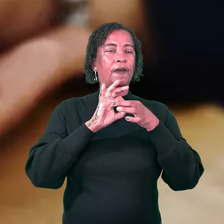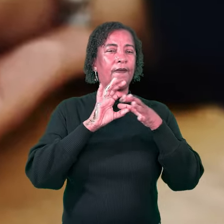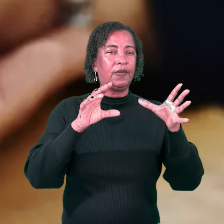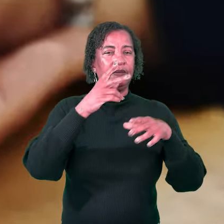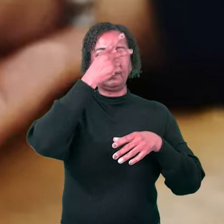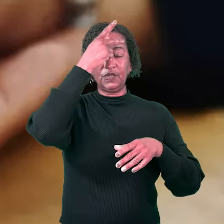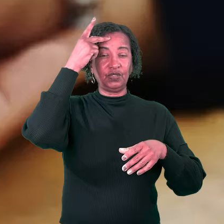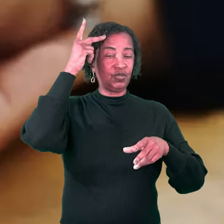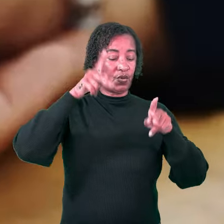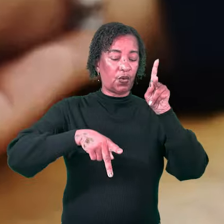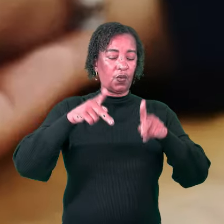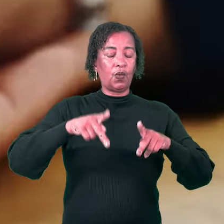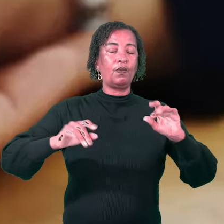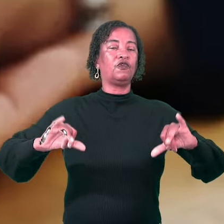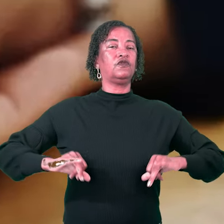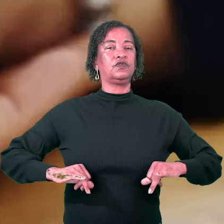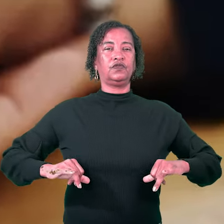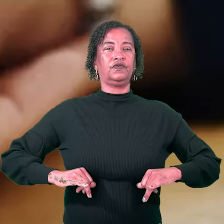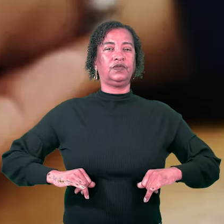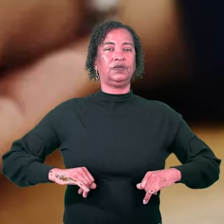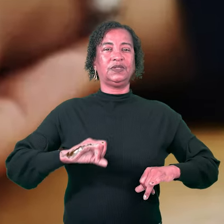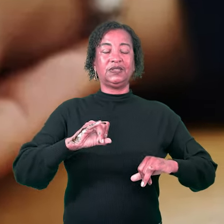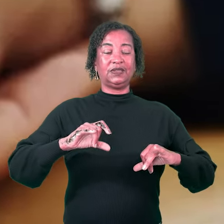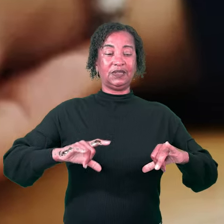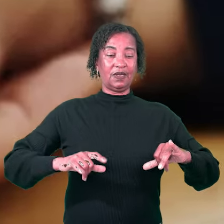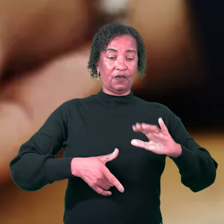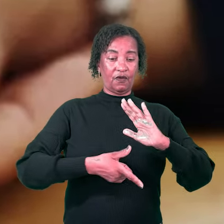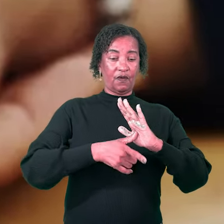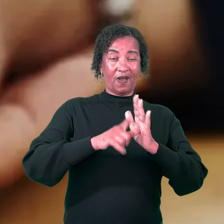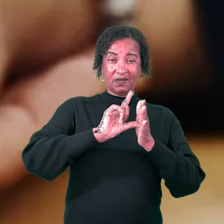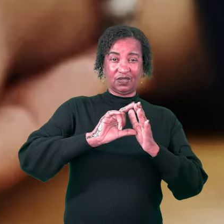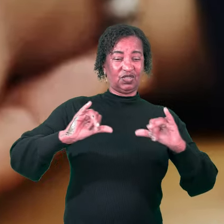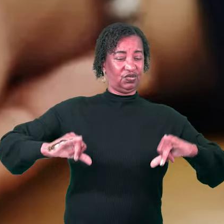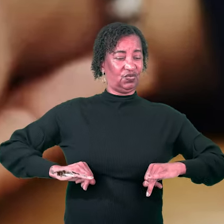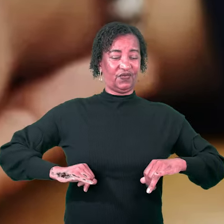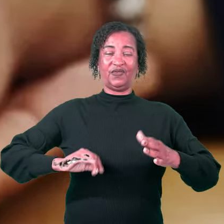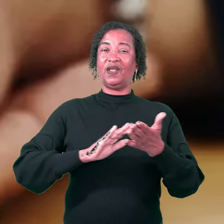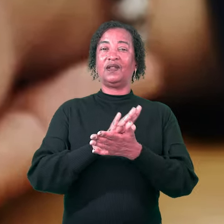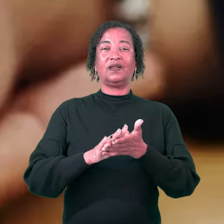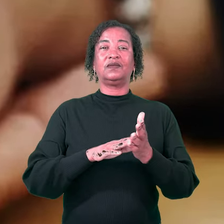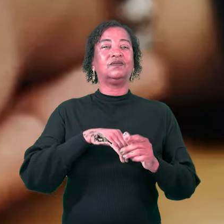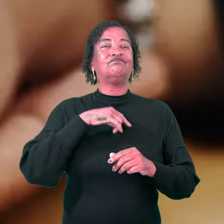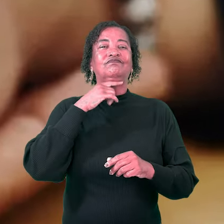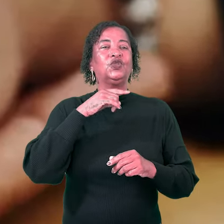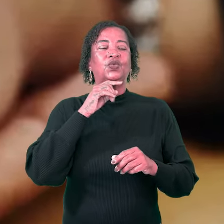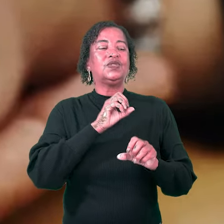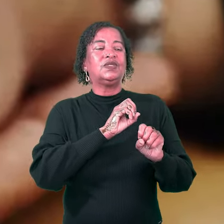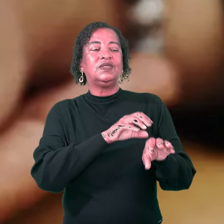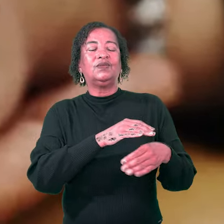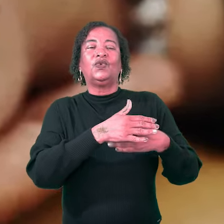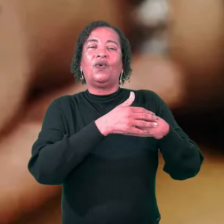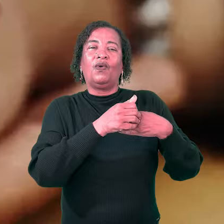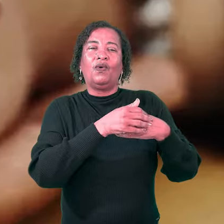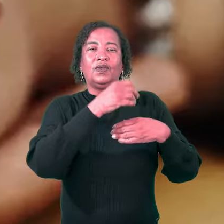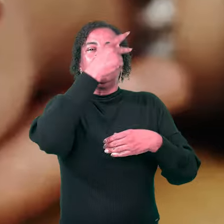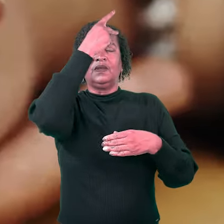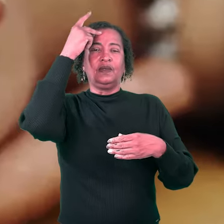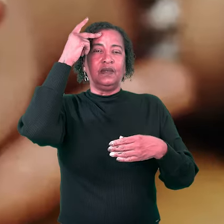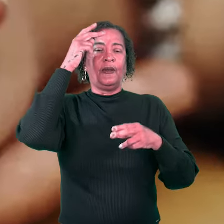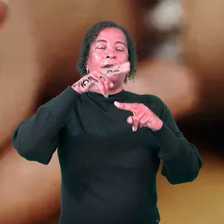Nunca teremos como confortar ninguém se nunca sofrermos. Essa é uma das razões por que sofremos.